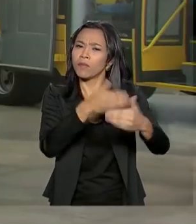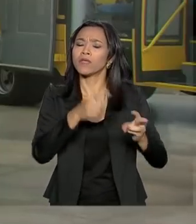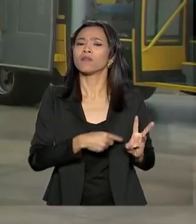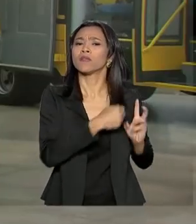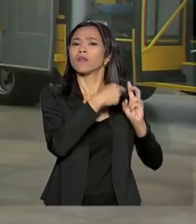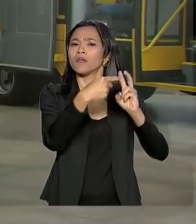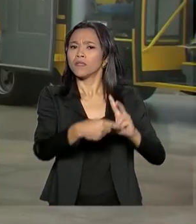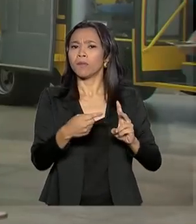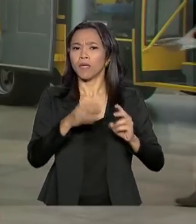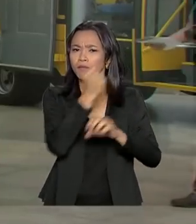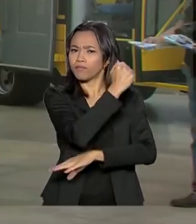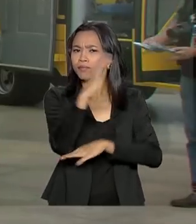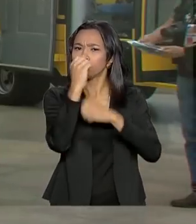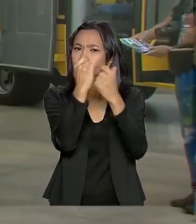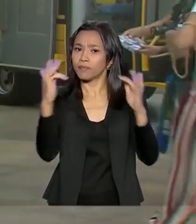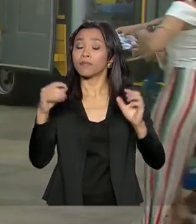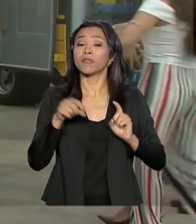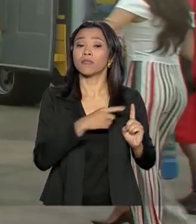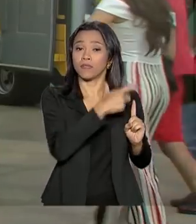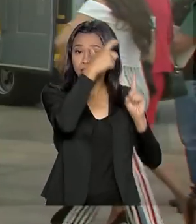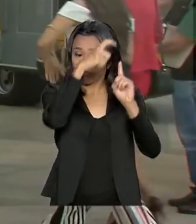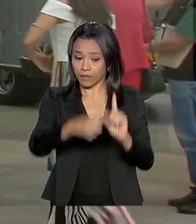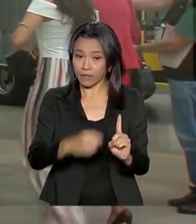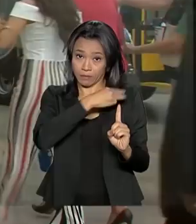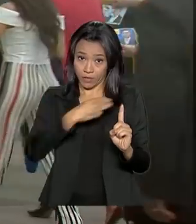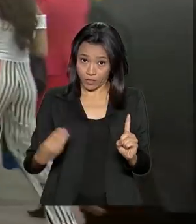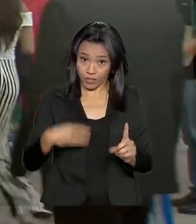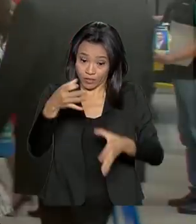Salles, e do ministro da Justiça e Segurança Pública, Sérgio Moro.